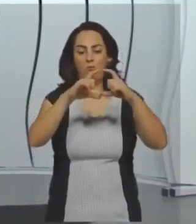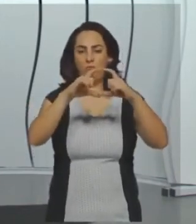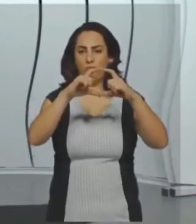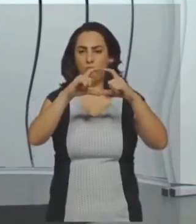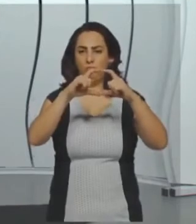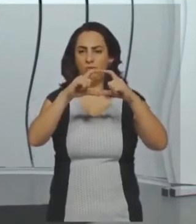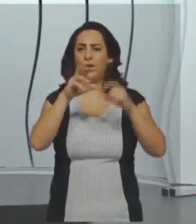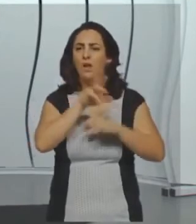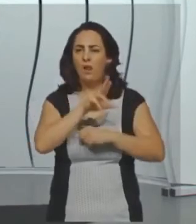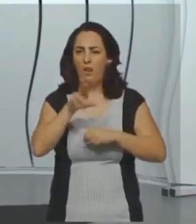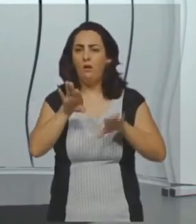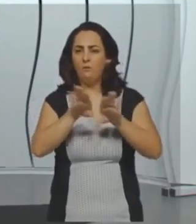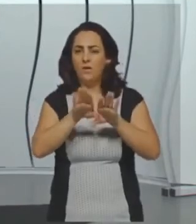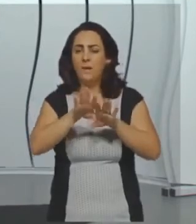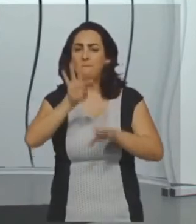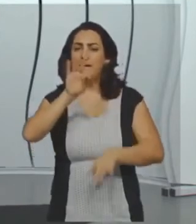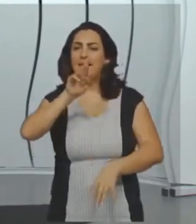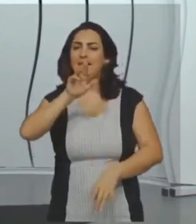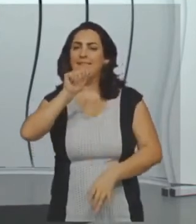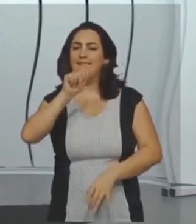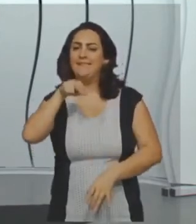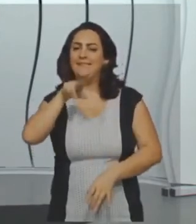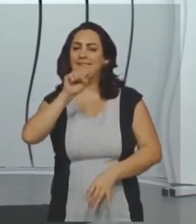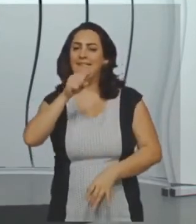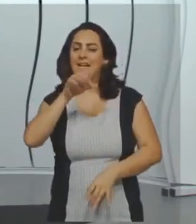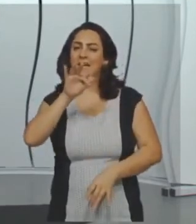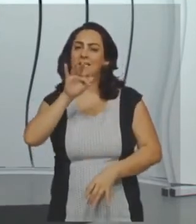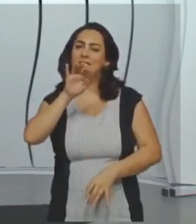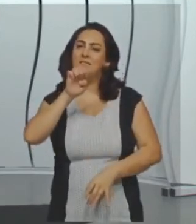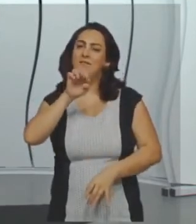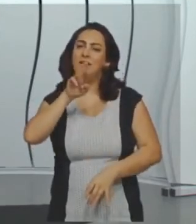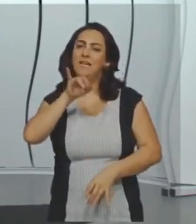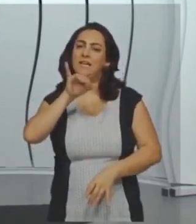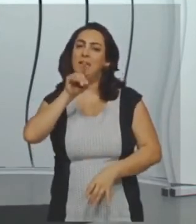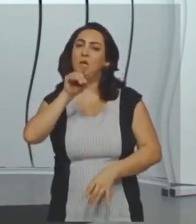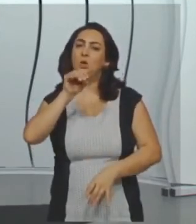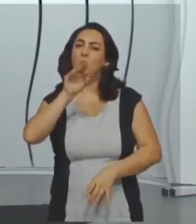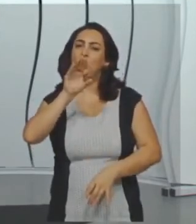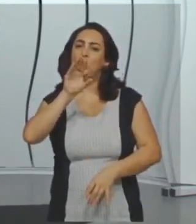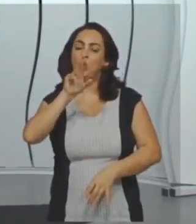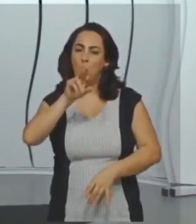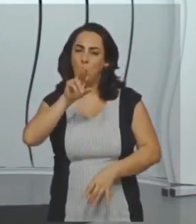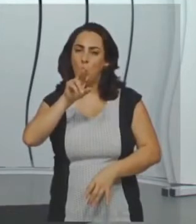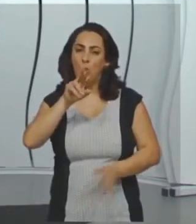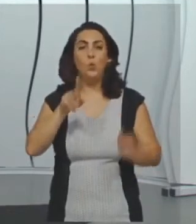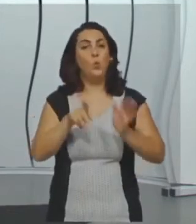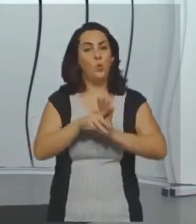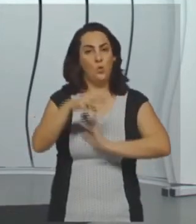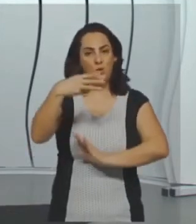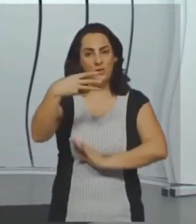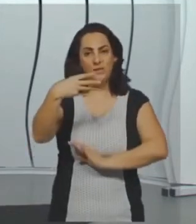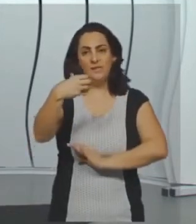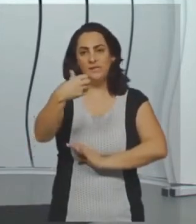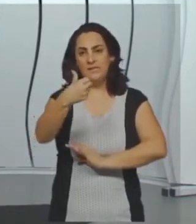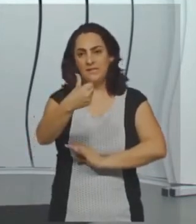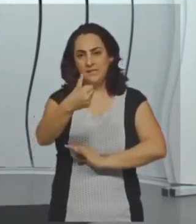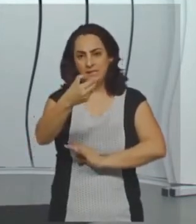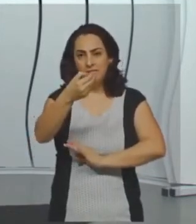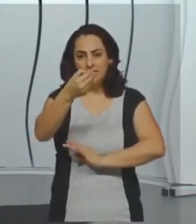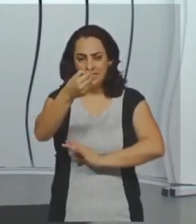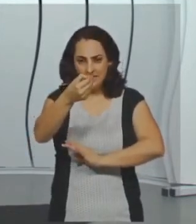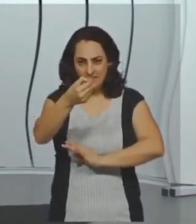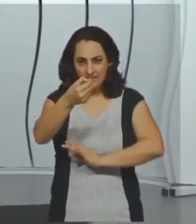360 graus. 360 graus. Então, aqui a gente tem um exemplo de um transferidor também, só que é o transferidor